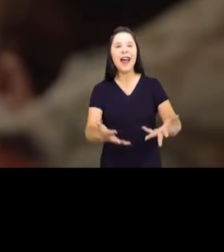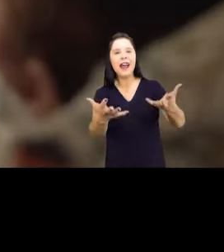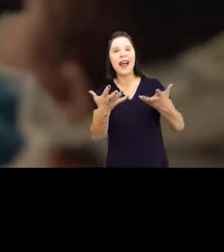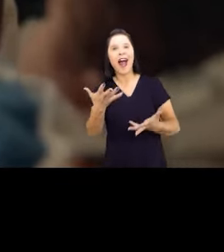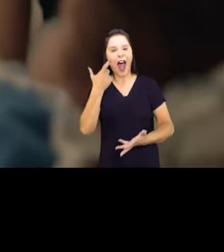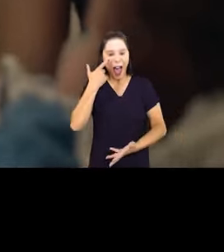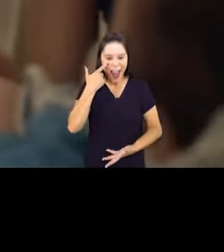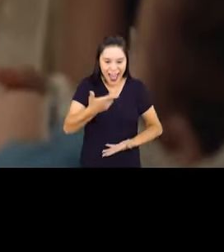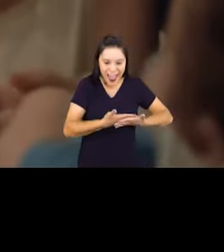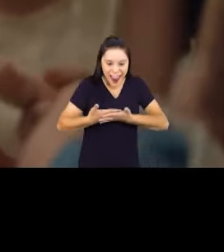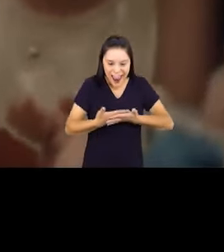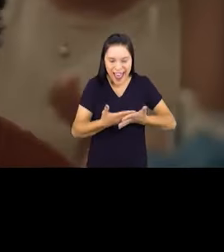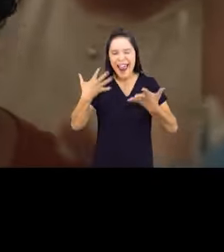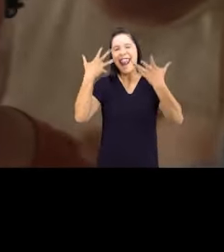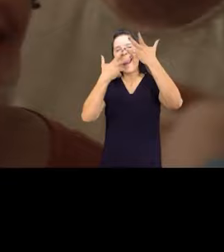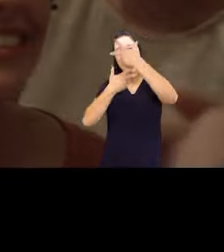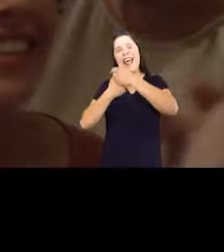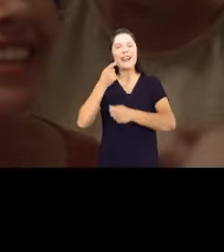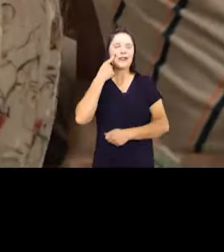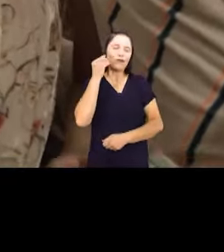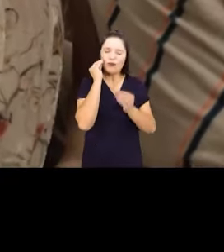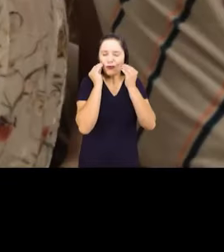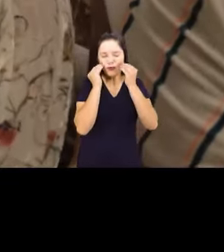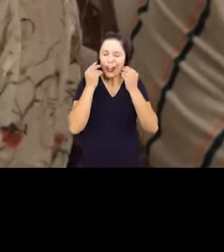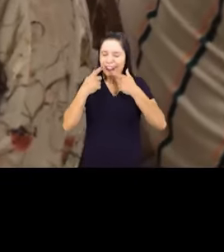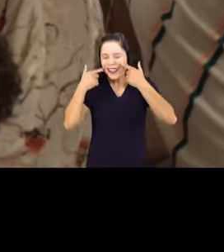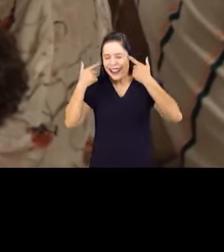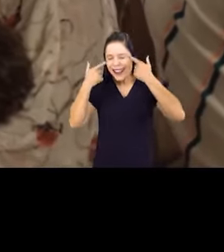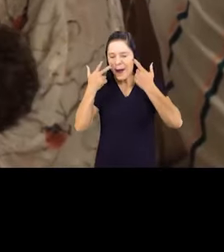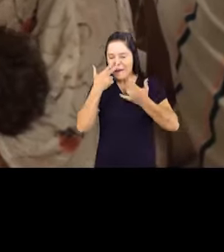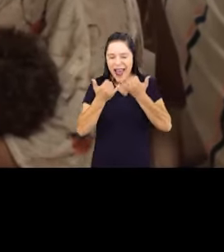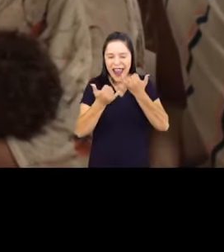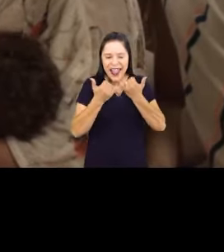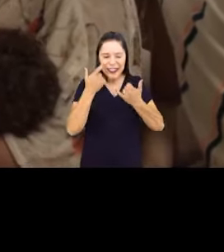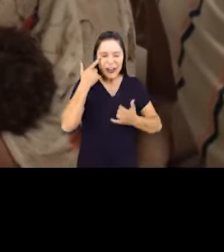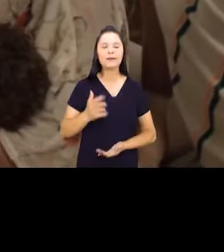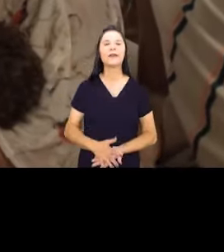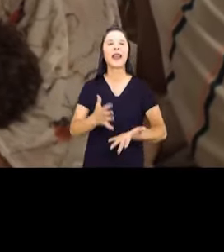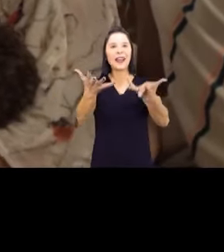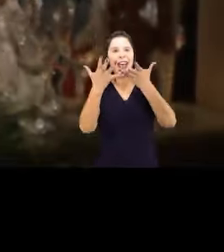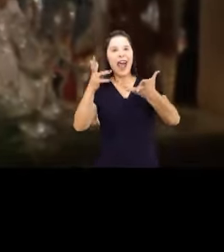Olha, mulher, A coisa mais linda. Olha, tem meus olhos. tem mais.